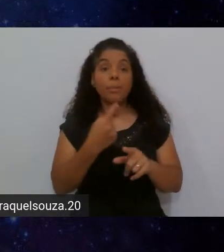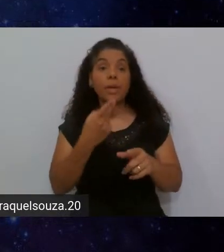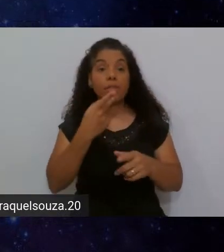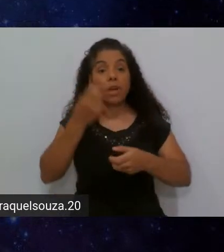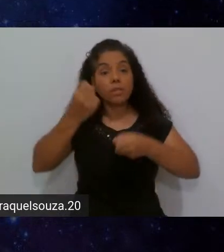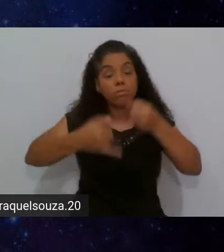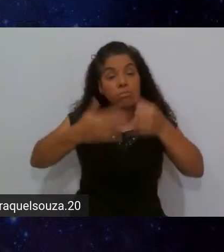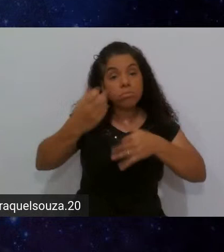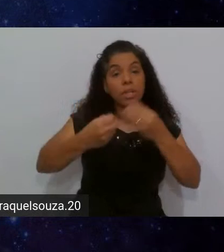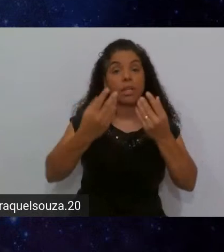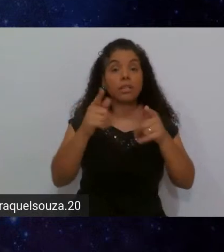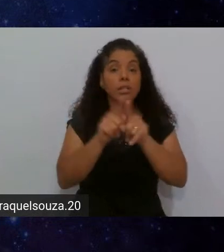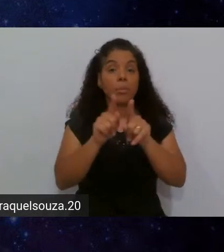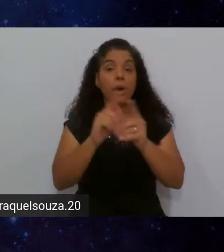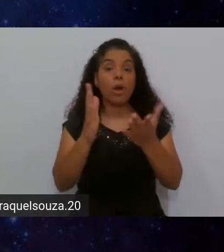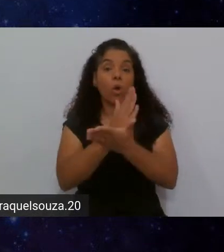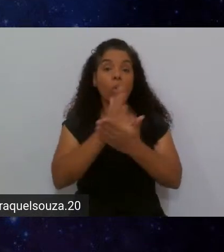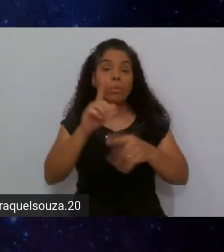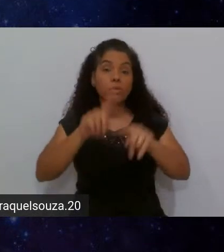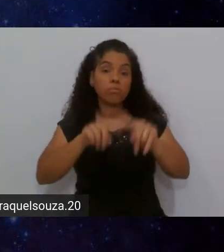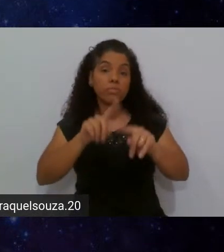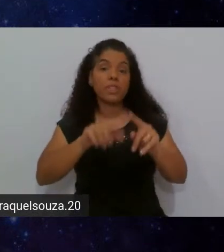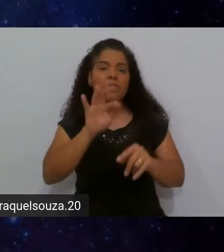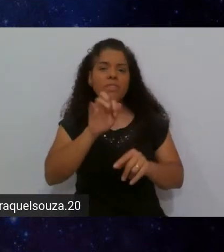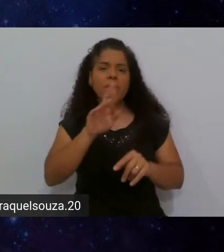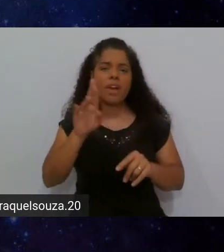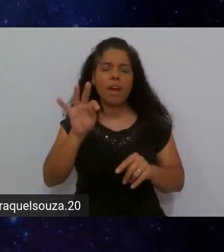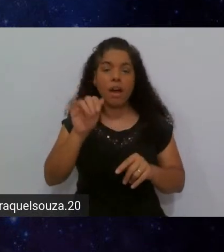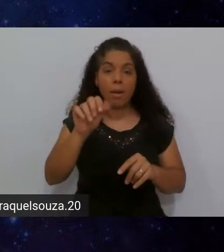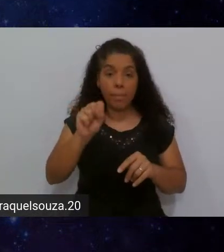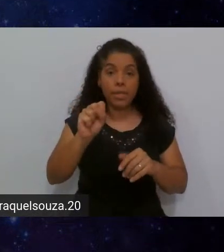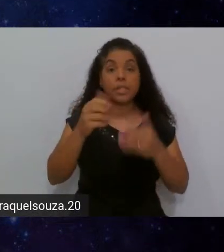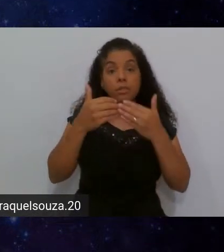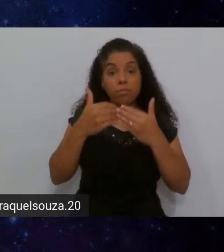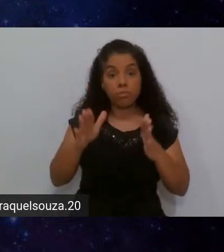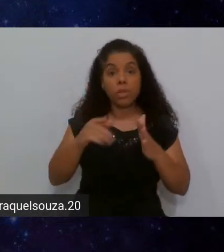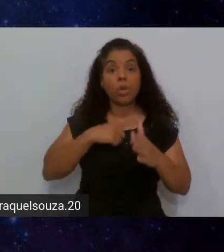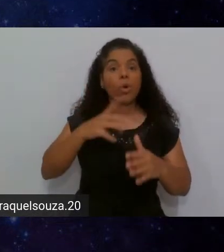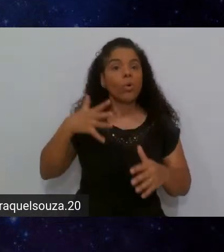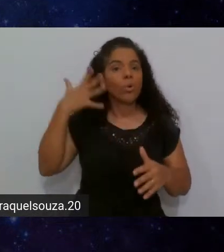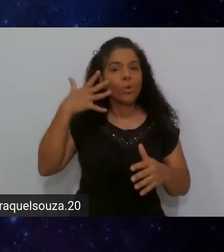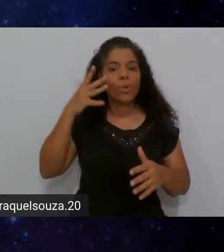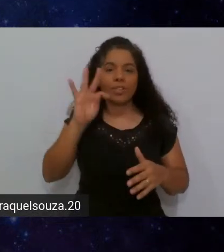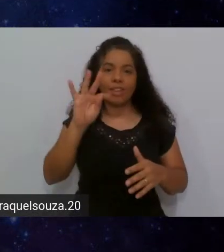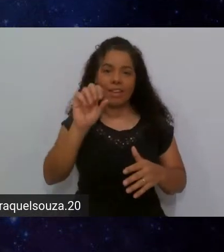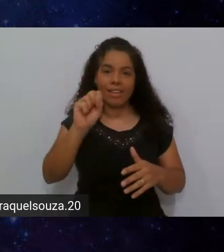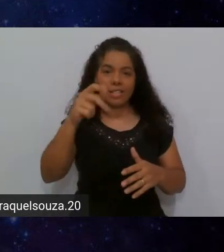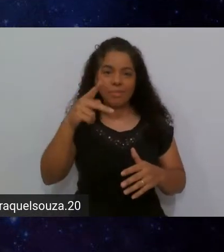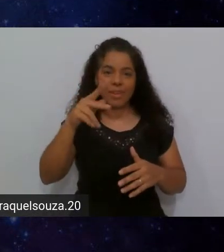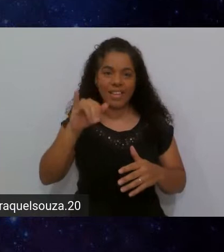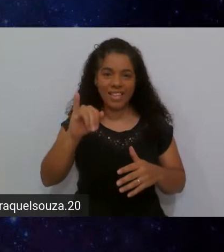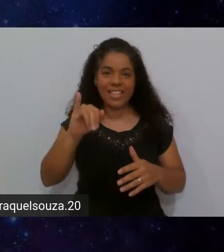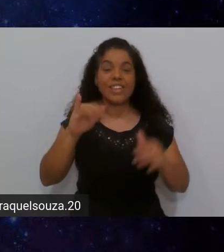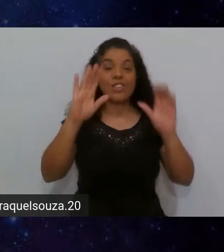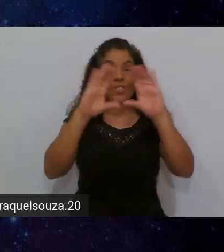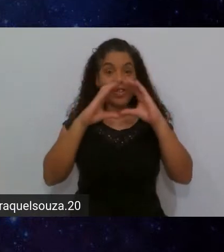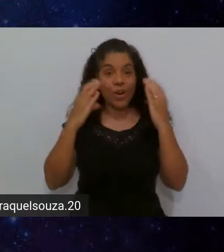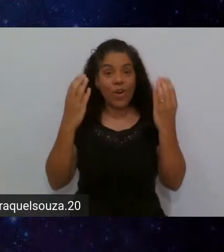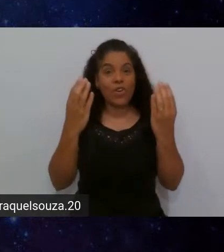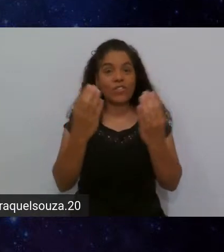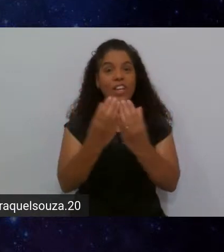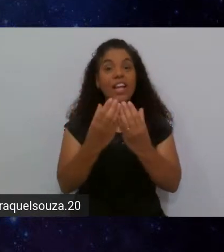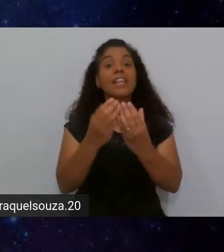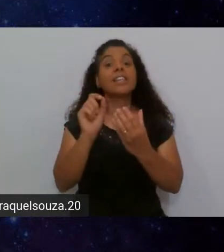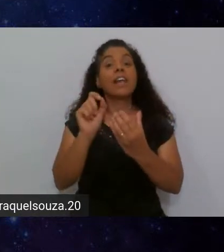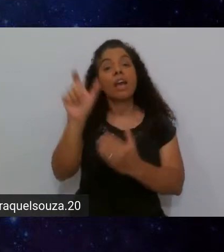sobre algumas ferramentas. A gente vai começar o TSPI Conference dessa noite com o Paulo